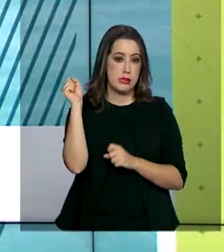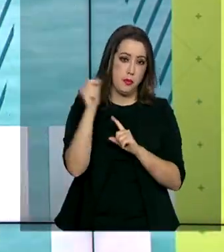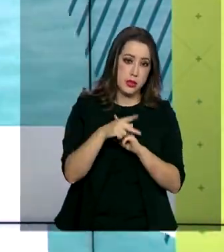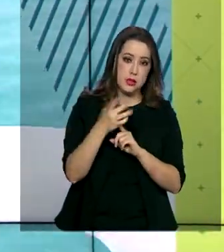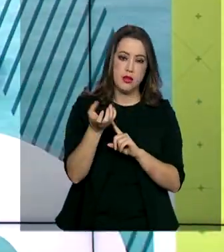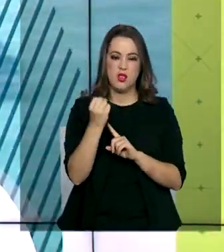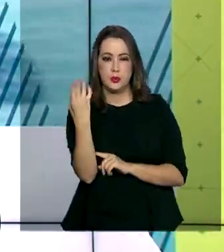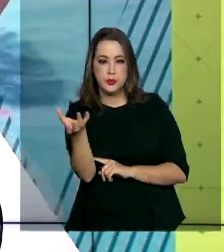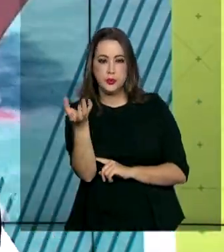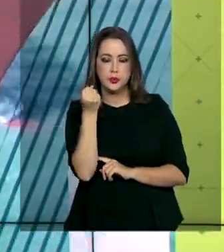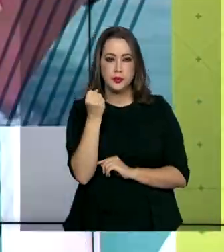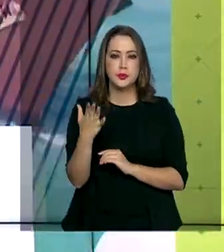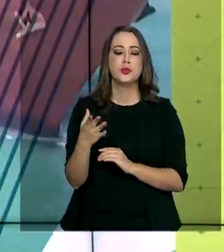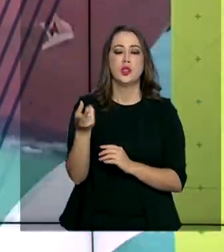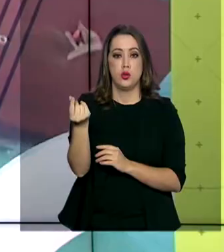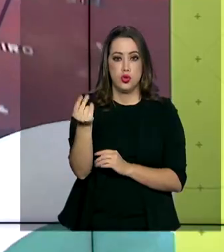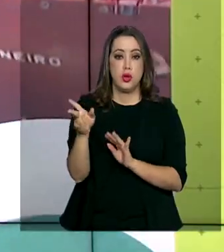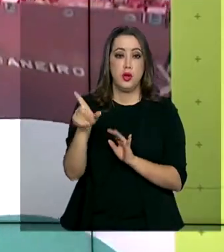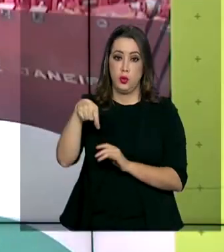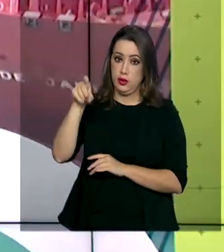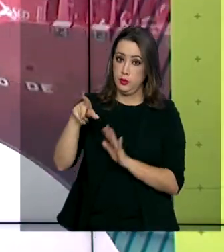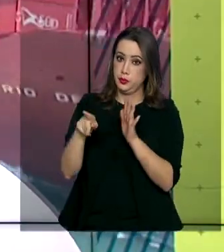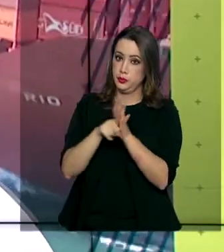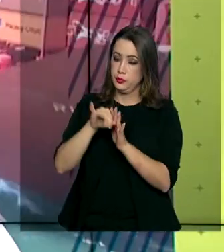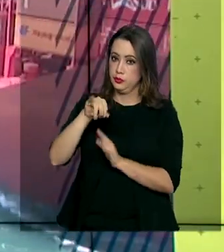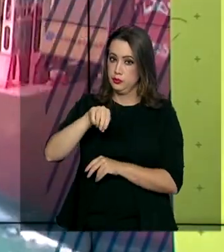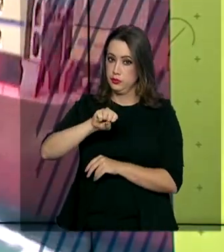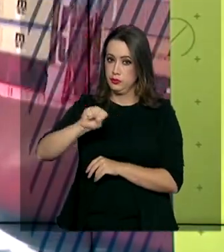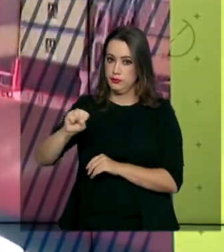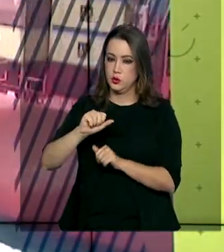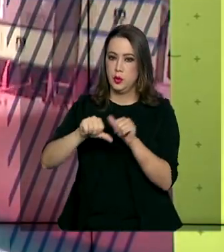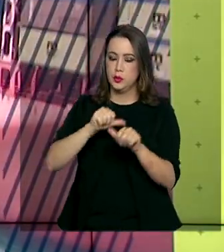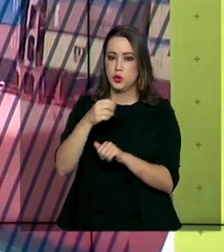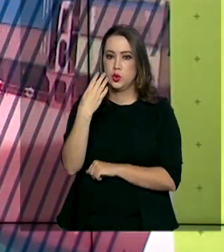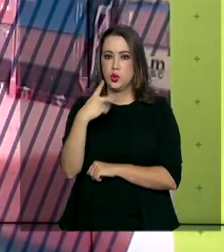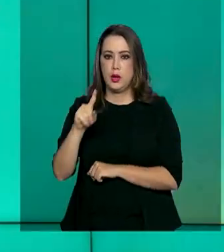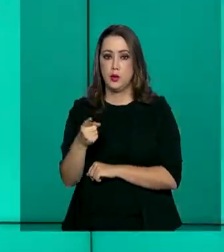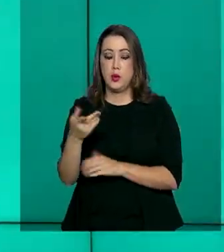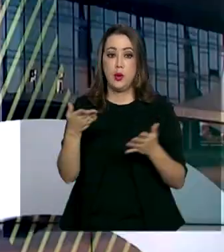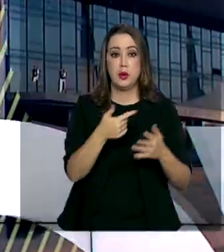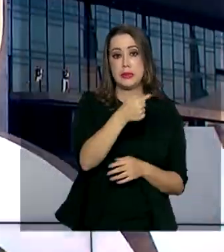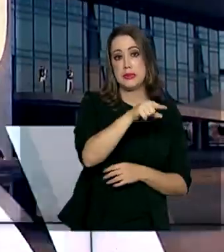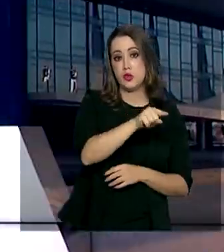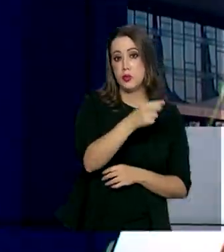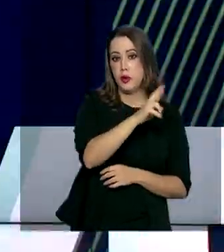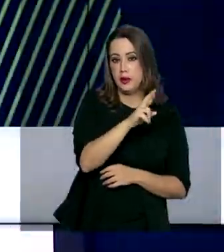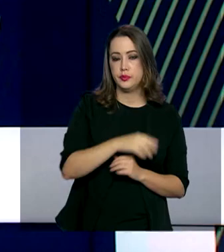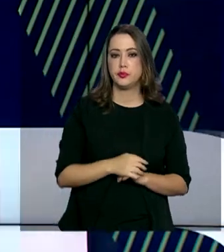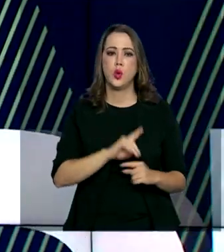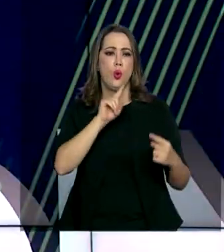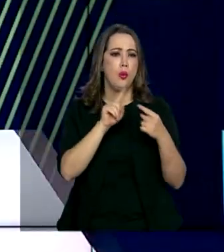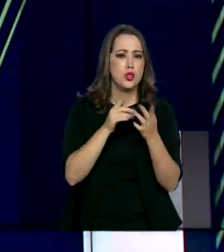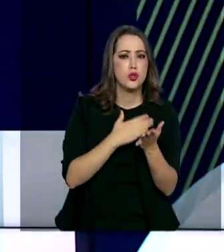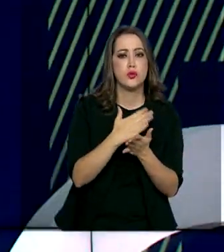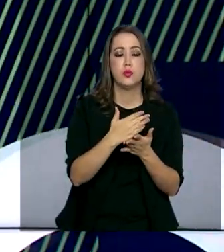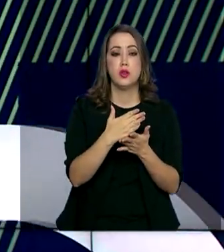pensionistas que recebem benefícios pelo cartão do INSS aumentou de 4 mil para 7 mil reais. A medida entrou em